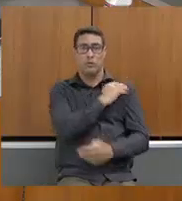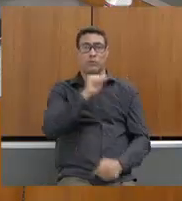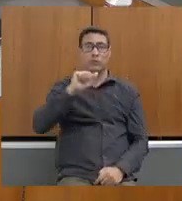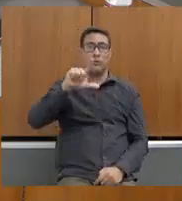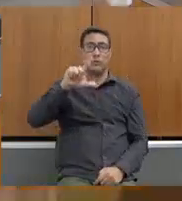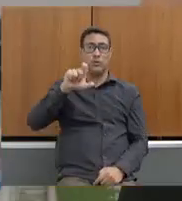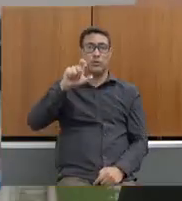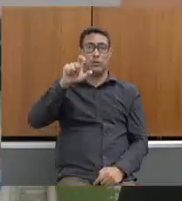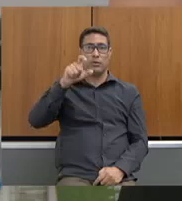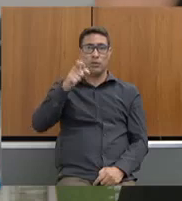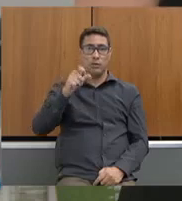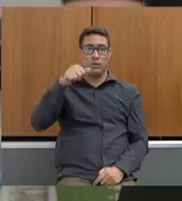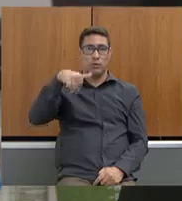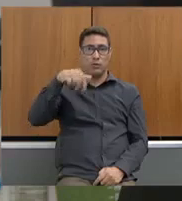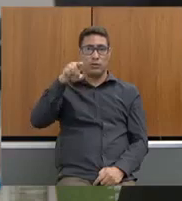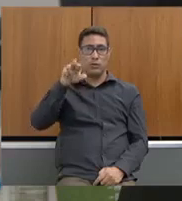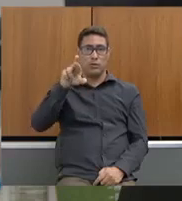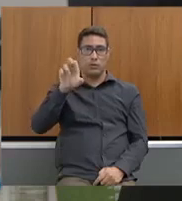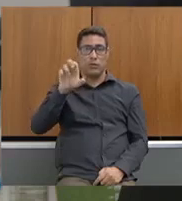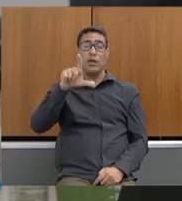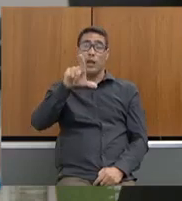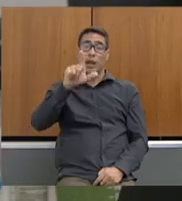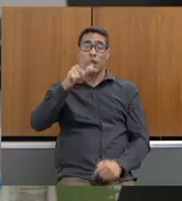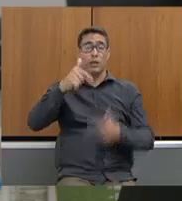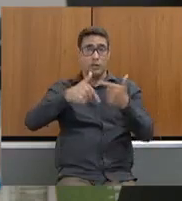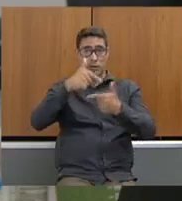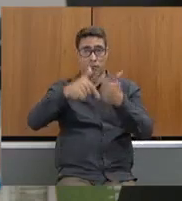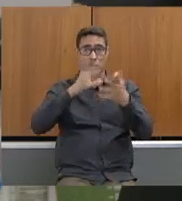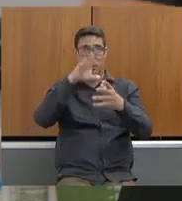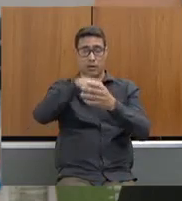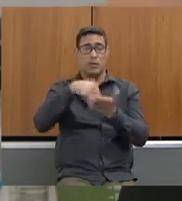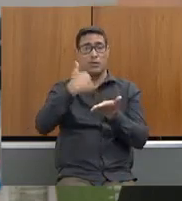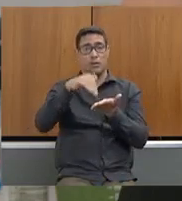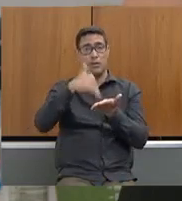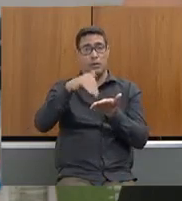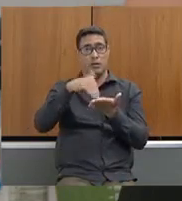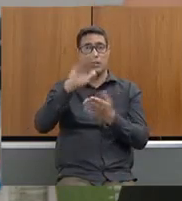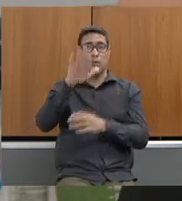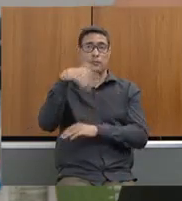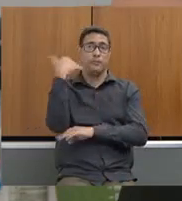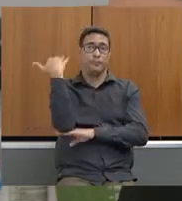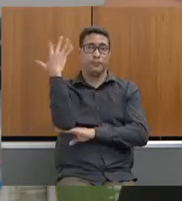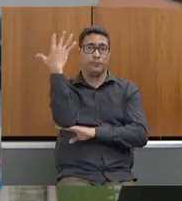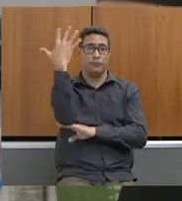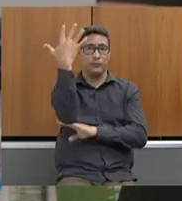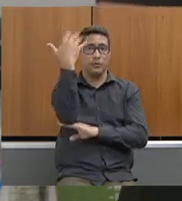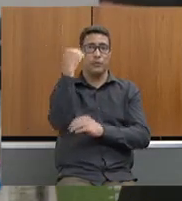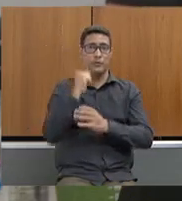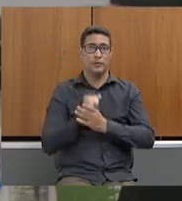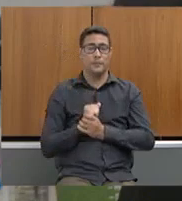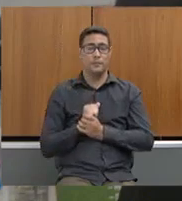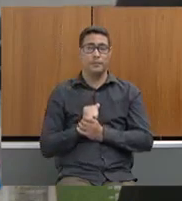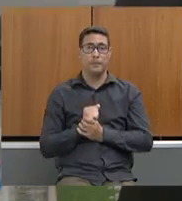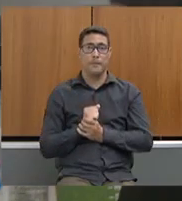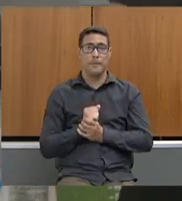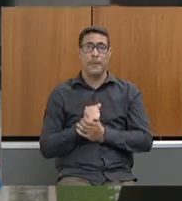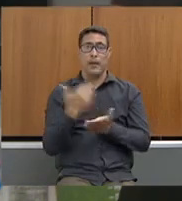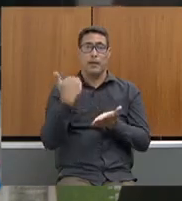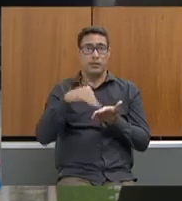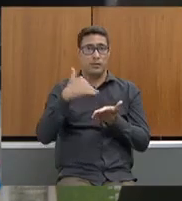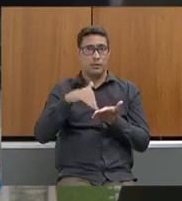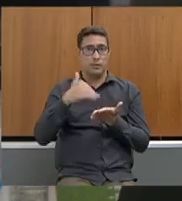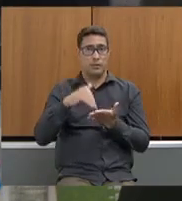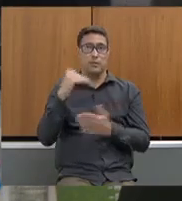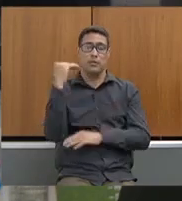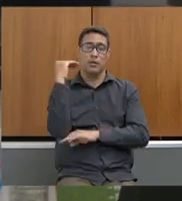pelo grande trabalho desenvolvido na Secretaria de Meio Ambiente. Bem, a Secretaria de Meio Ambiente, ela